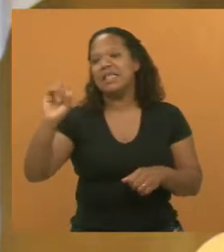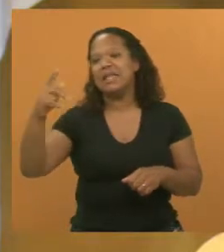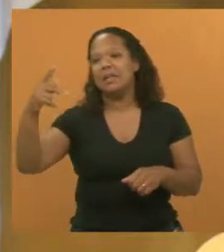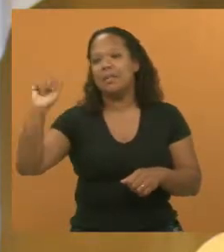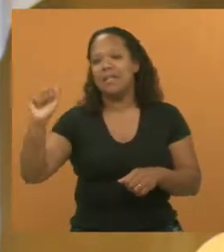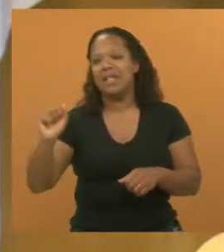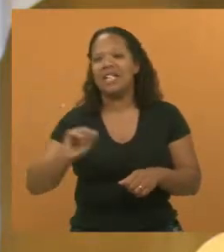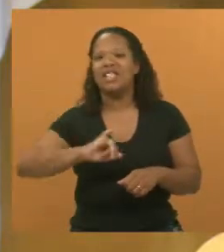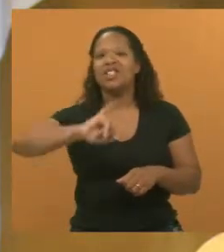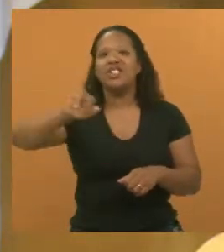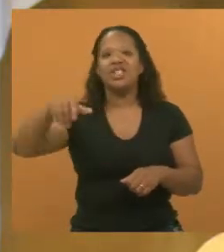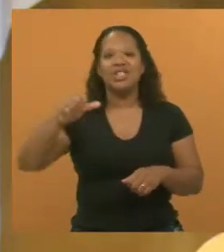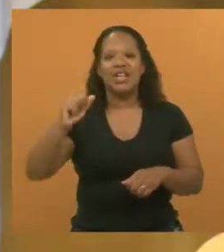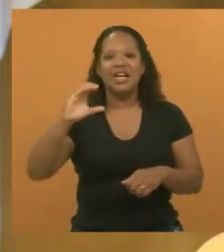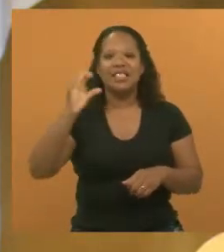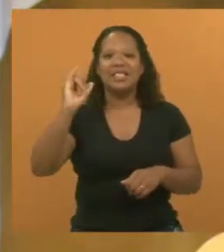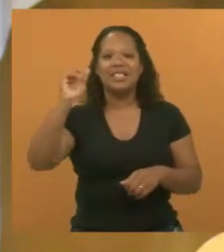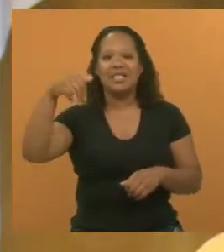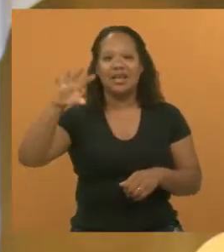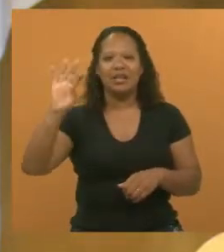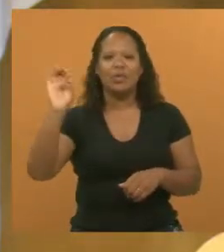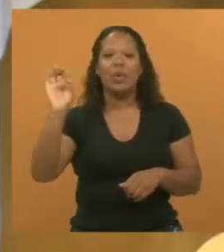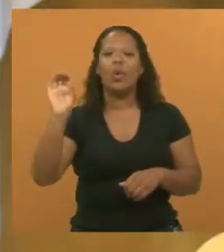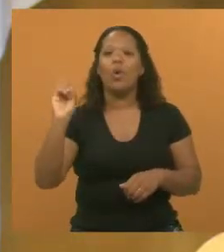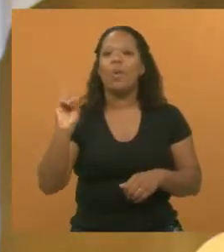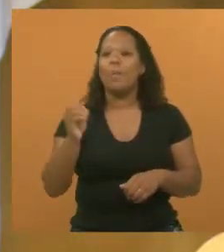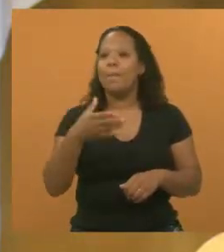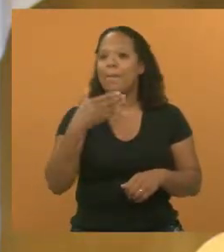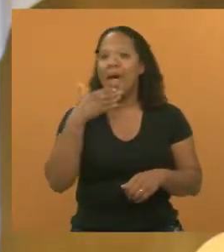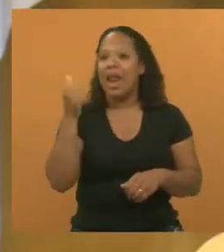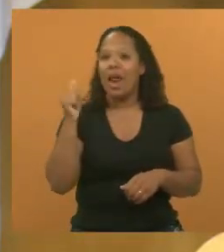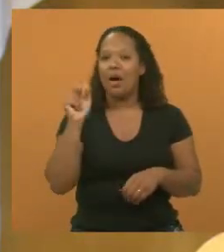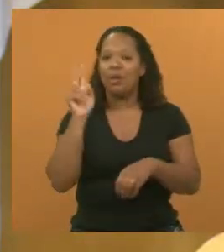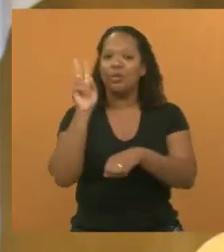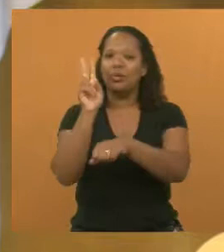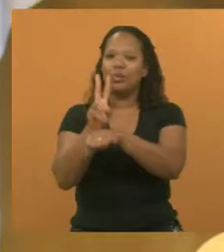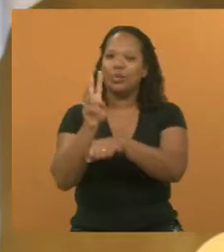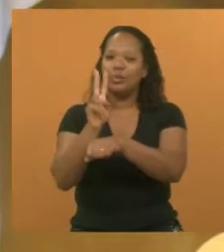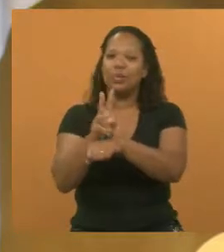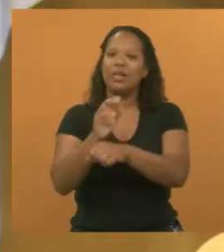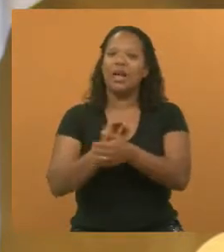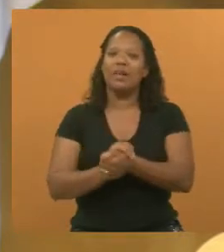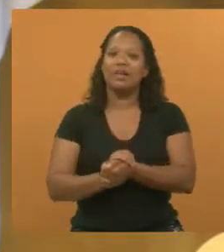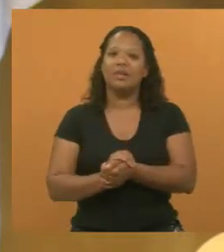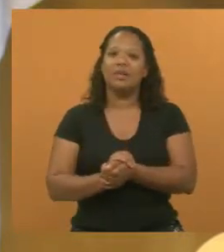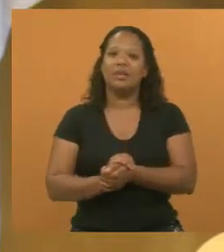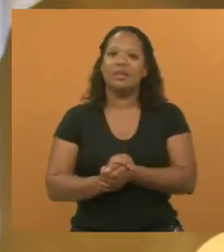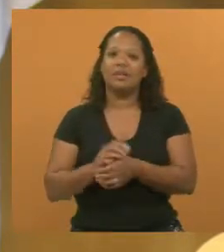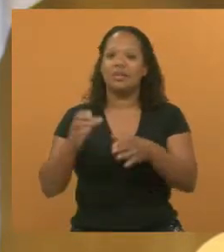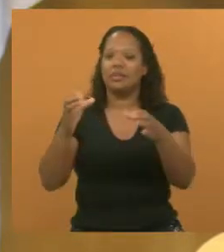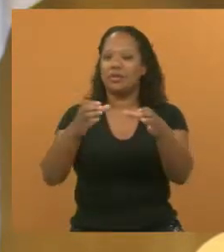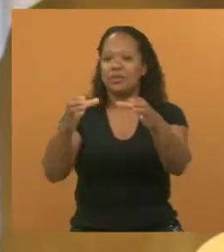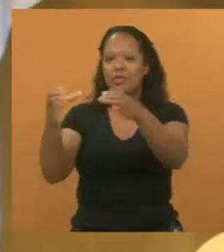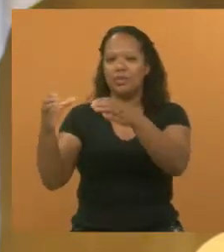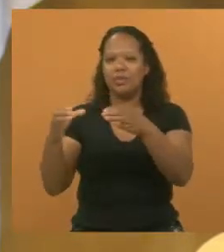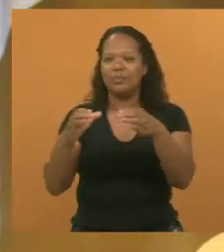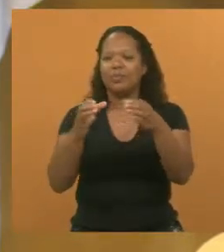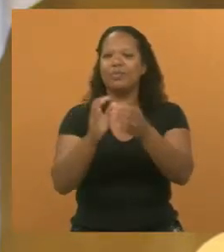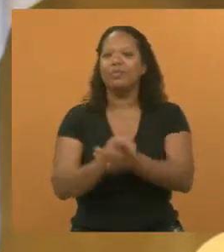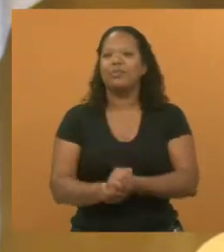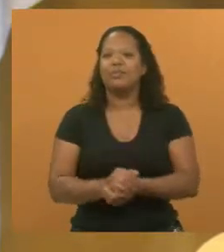do Jacinto, garantindo uma melhor qualidade no atendimento de saúde desta área de abrangência.